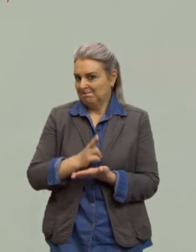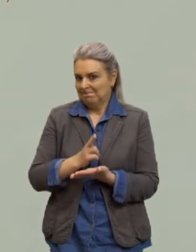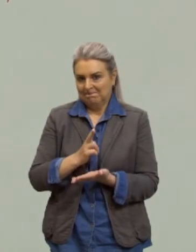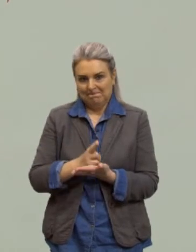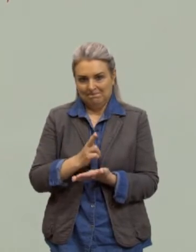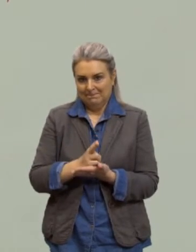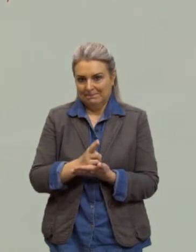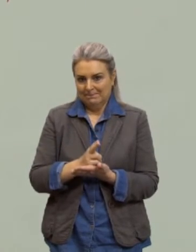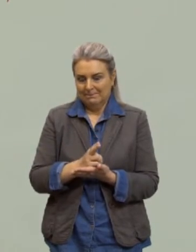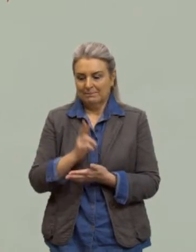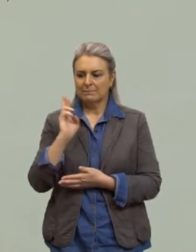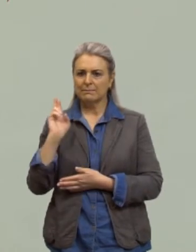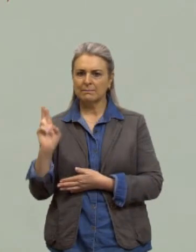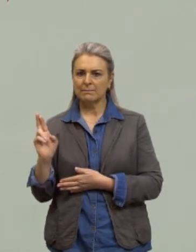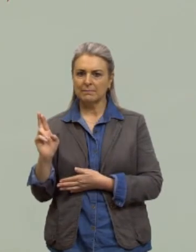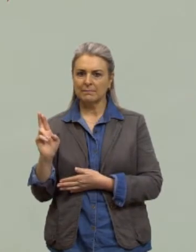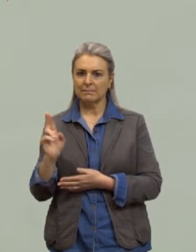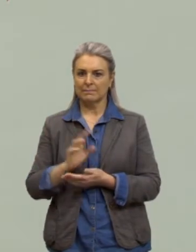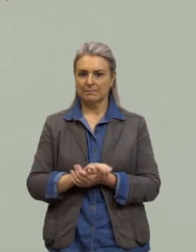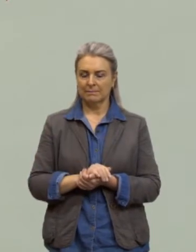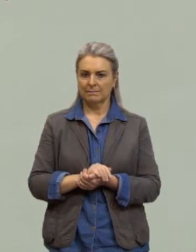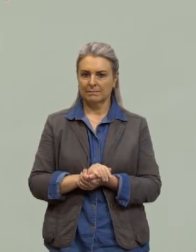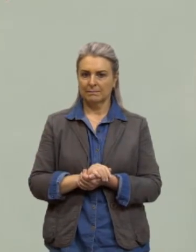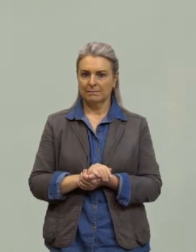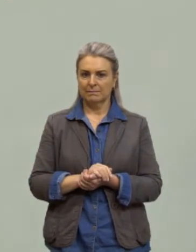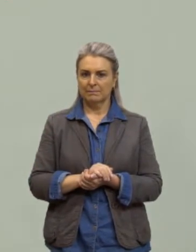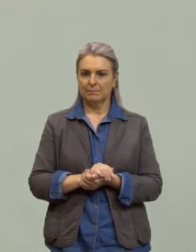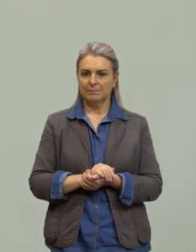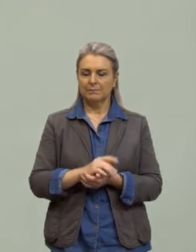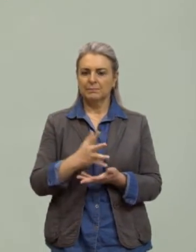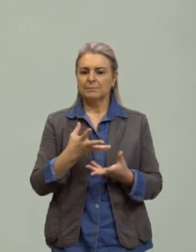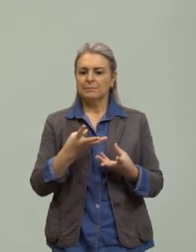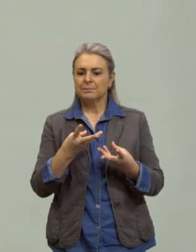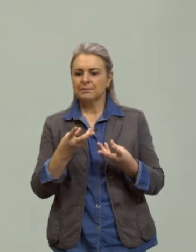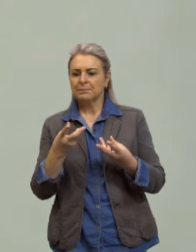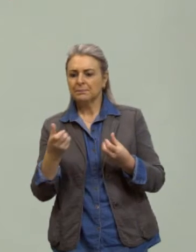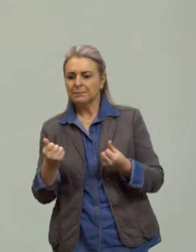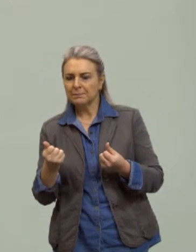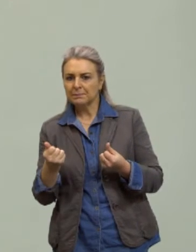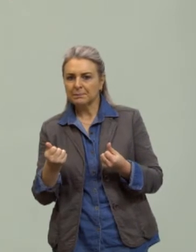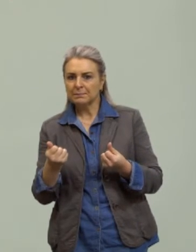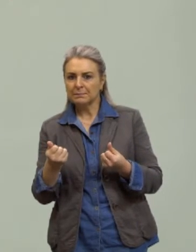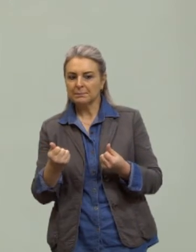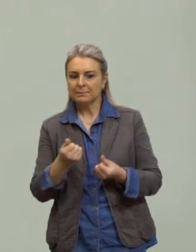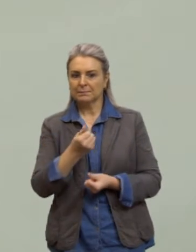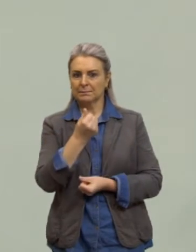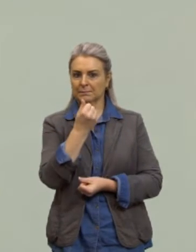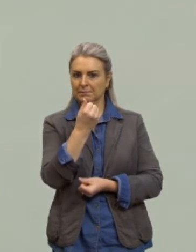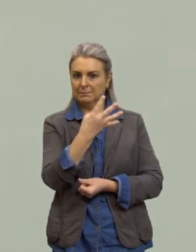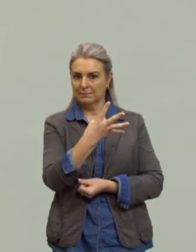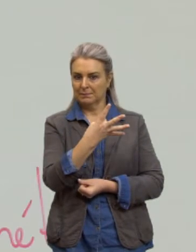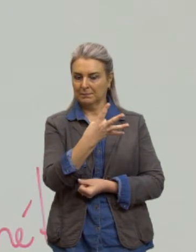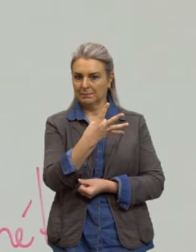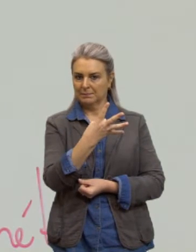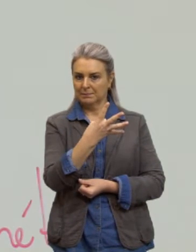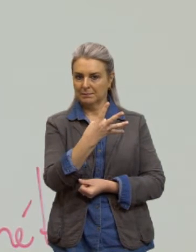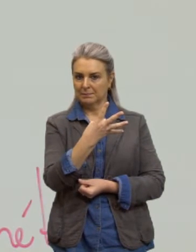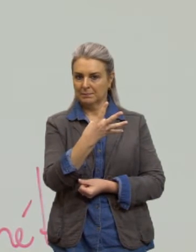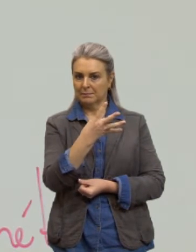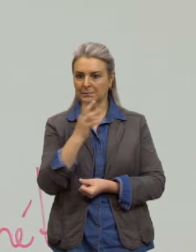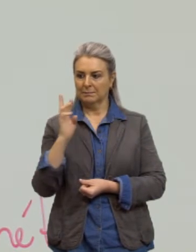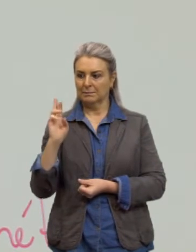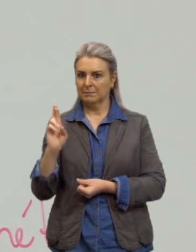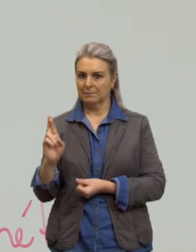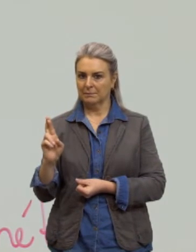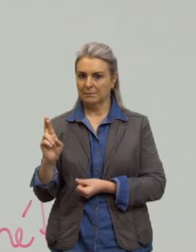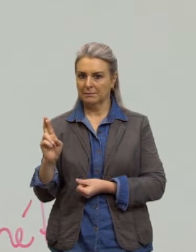é a razão desta PA? de quanto em quanto estamos calculando? de quatro em quatro então a razão desta PA